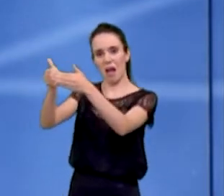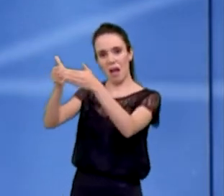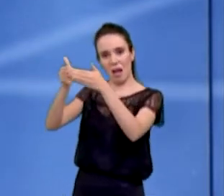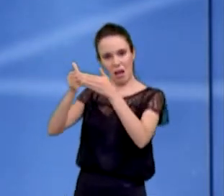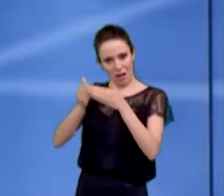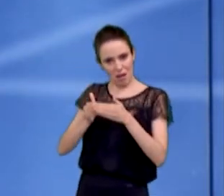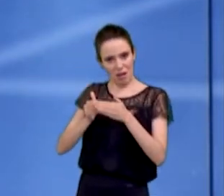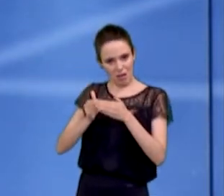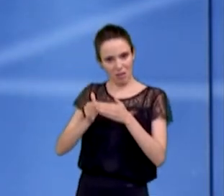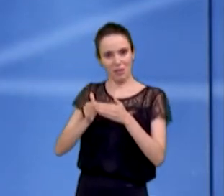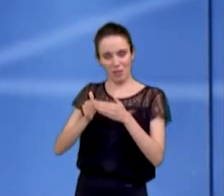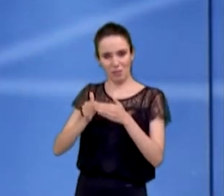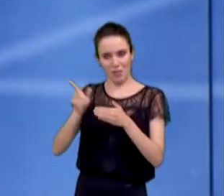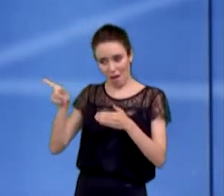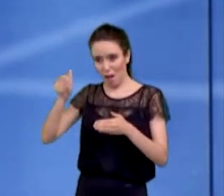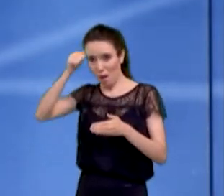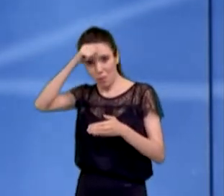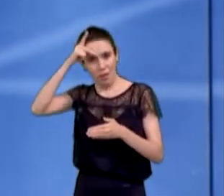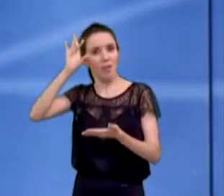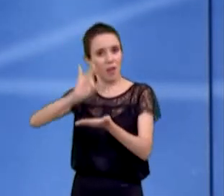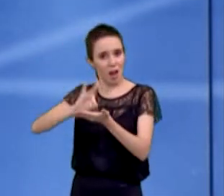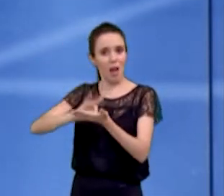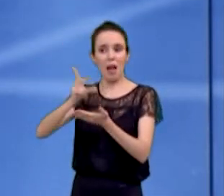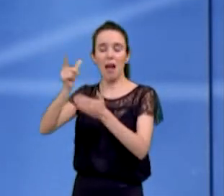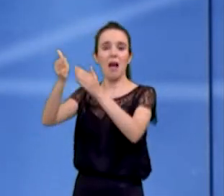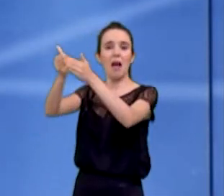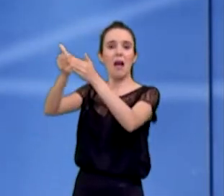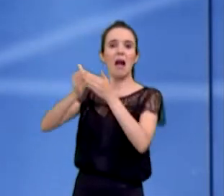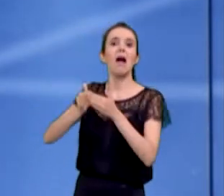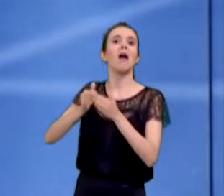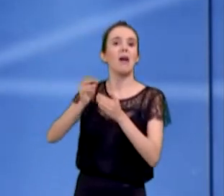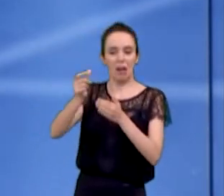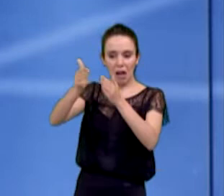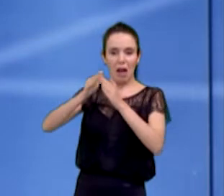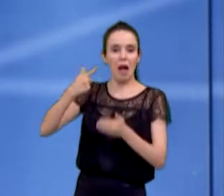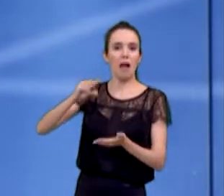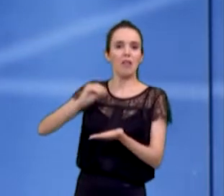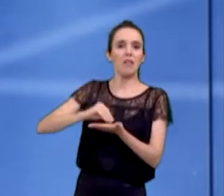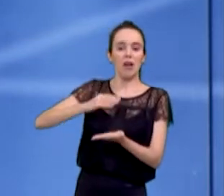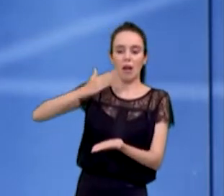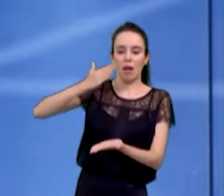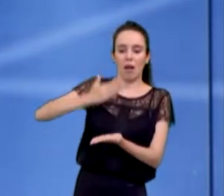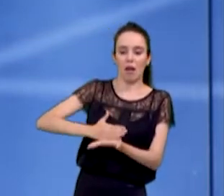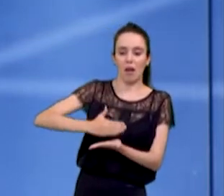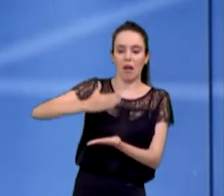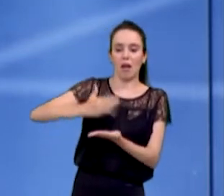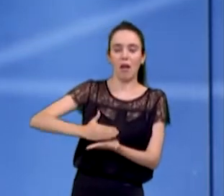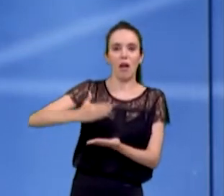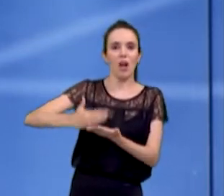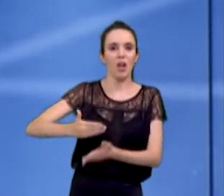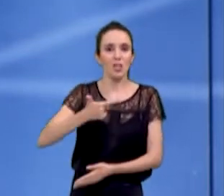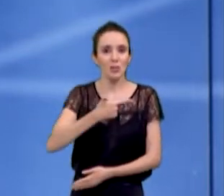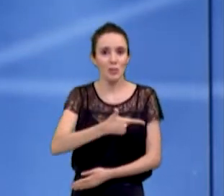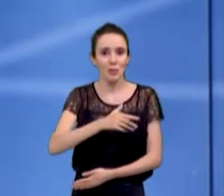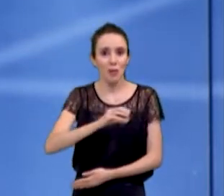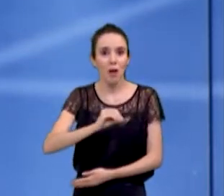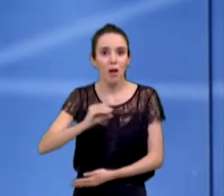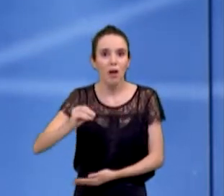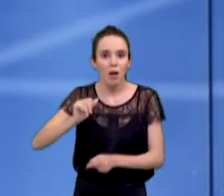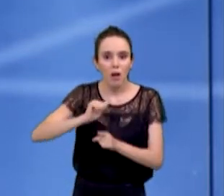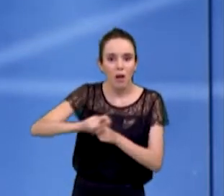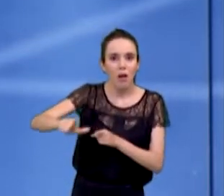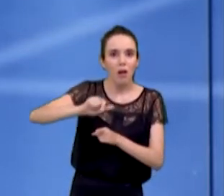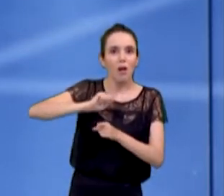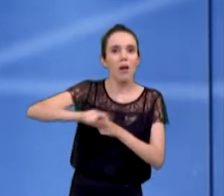gestão, que usou o dinheiro, e pagar em 200 vezes ainda com o recurso do próprio Instituto, a aplicação do próprio